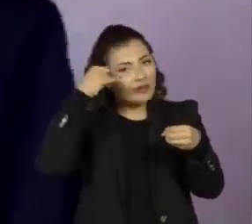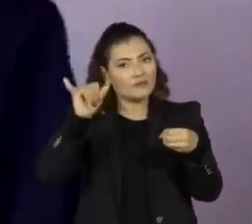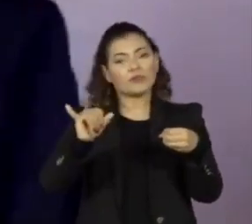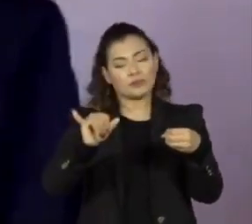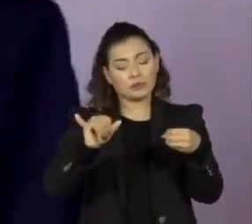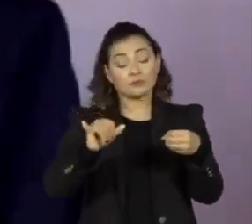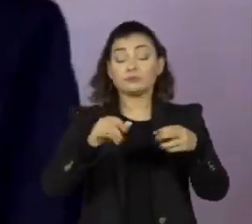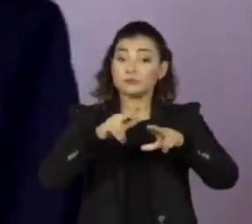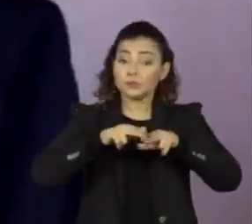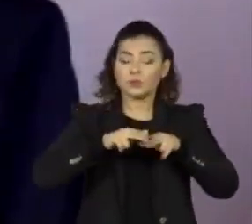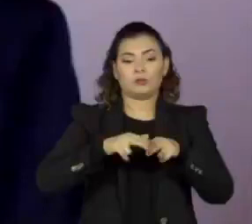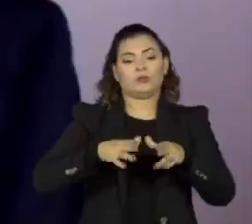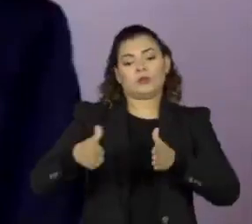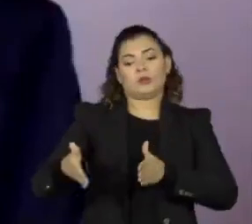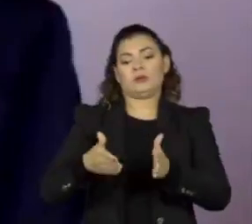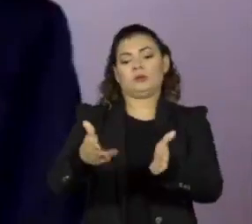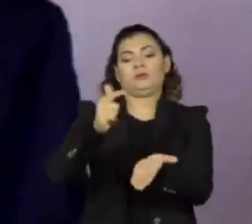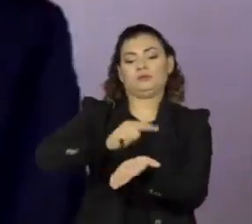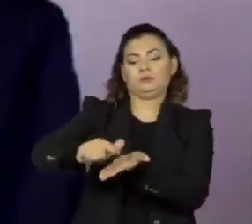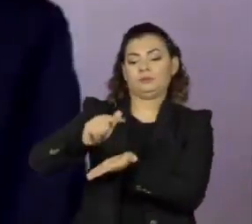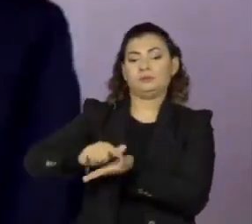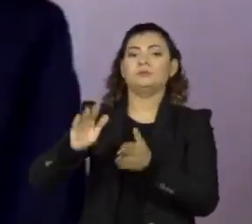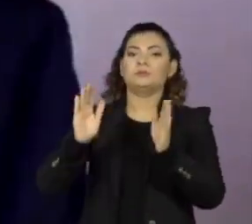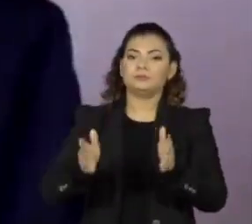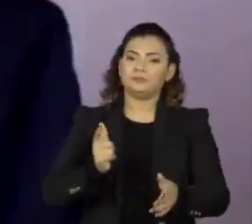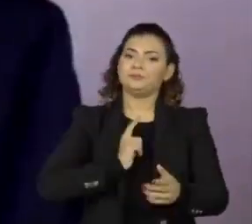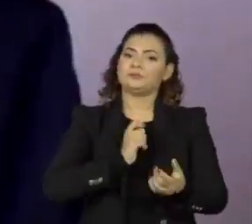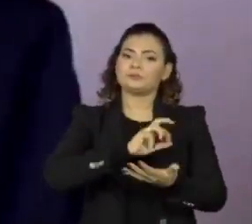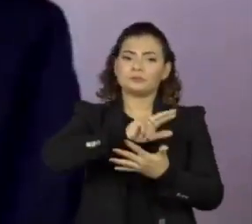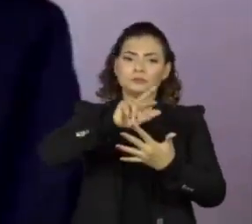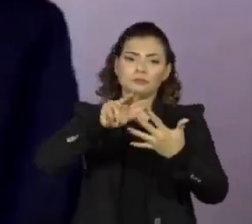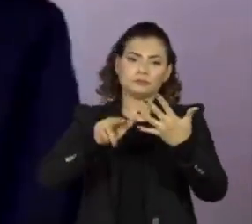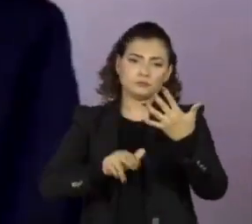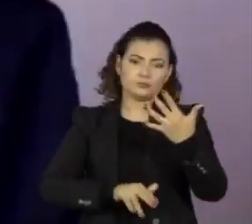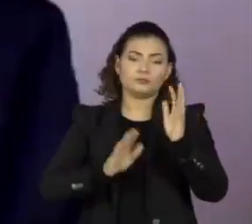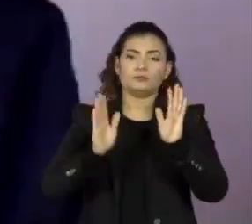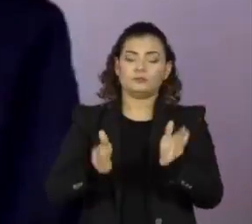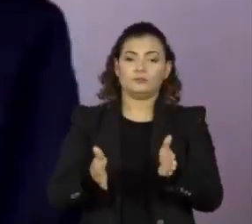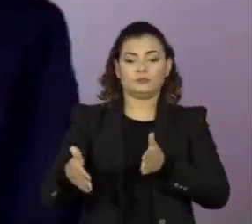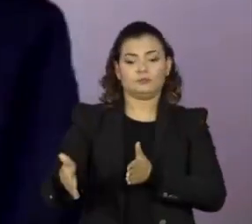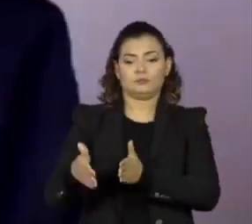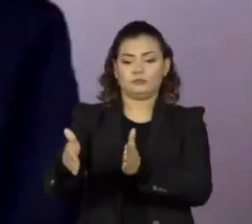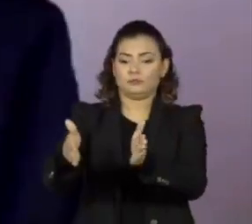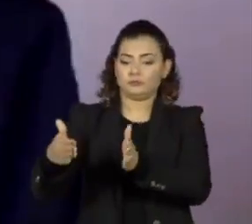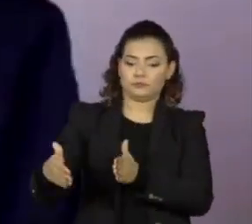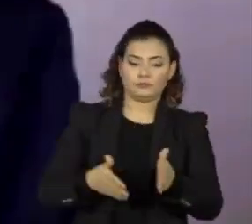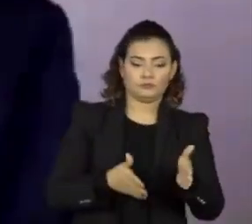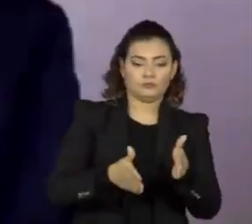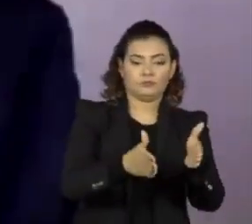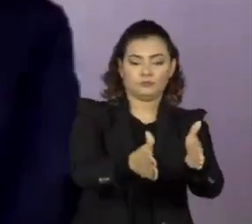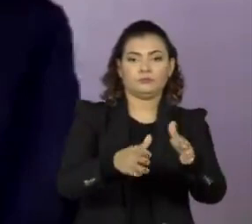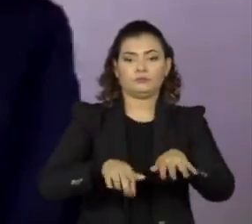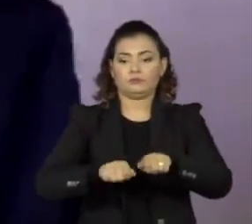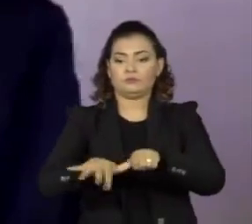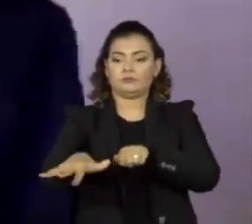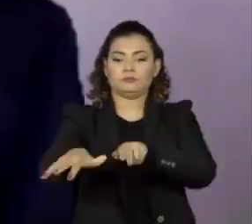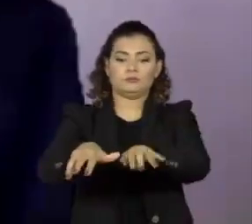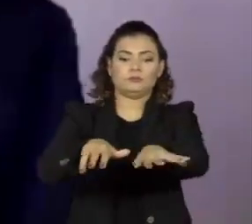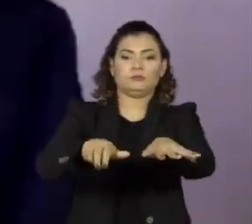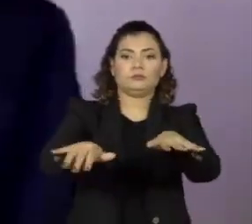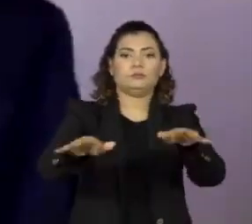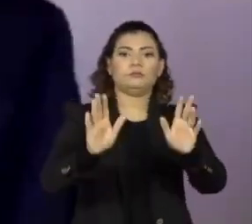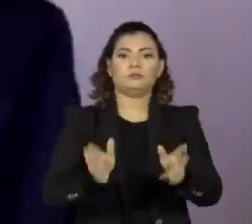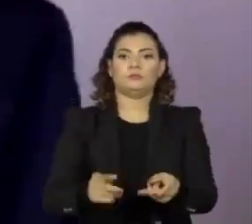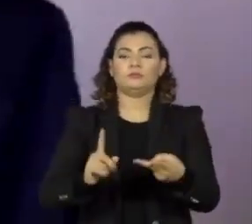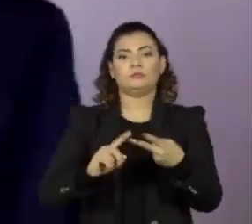ficasse limpo. Então, nós já temos vários córregos, né? O sapateiro é um, o